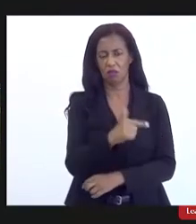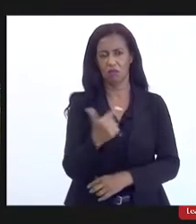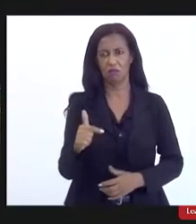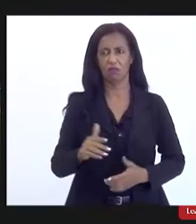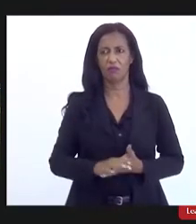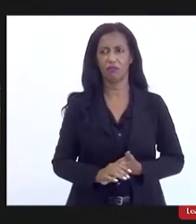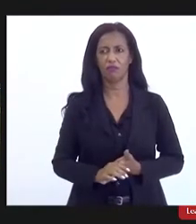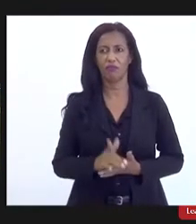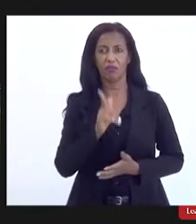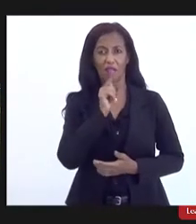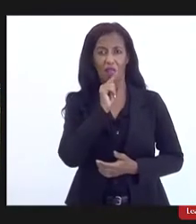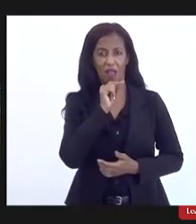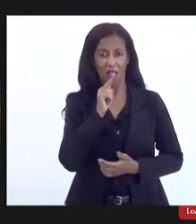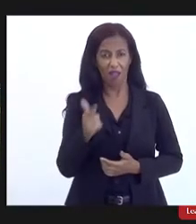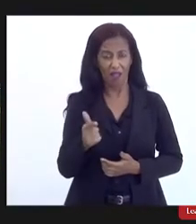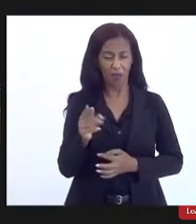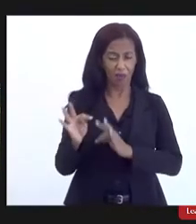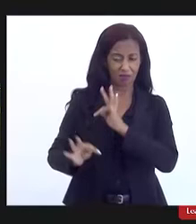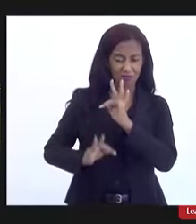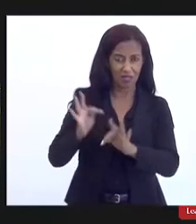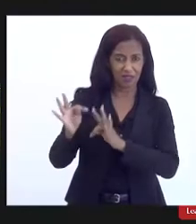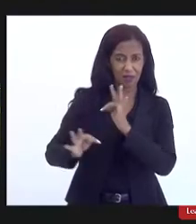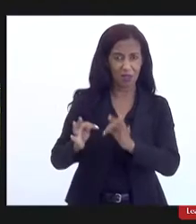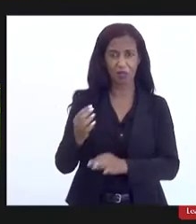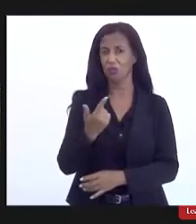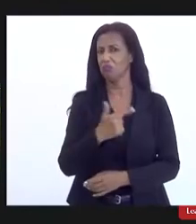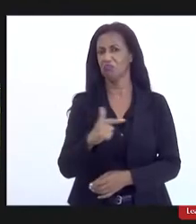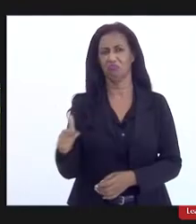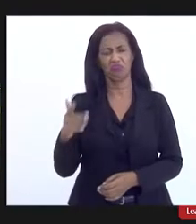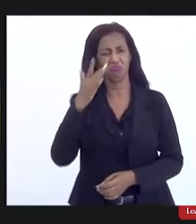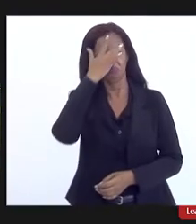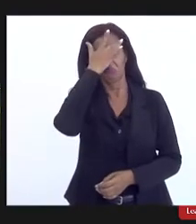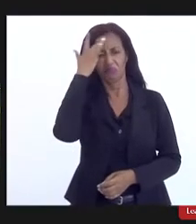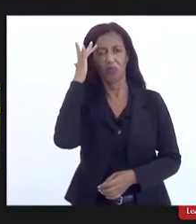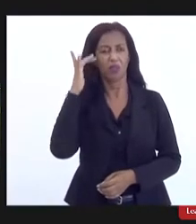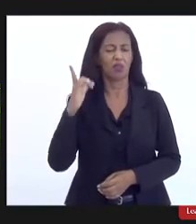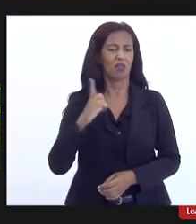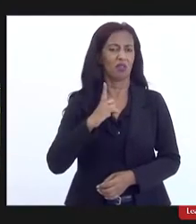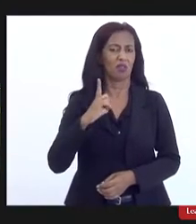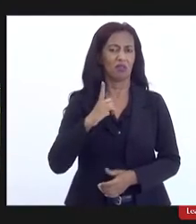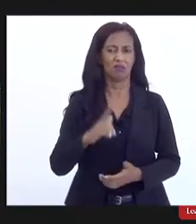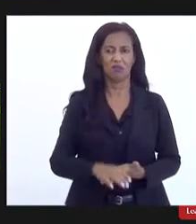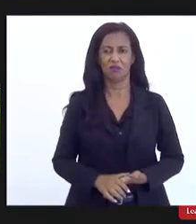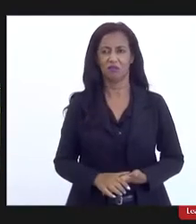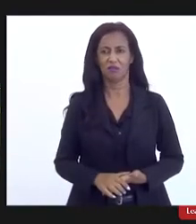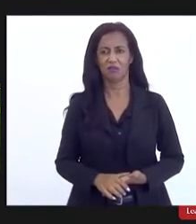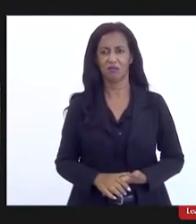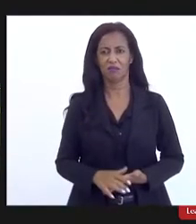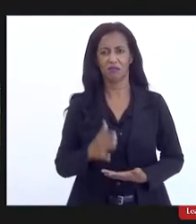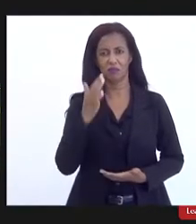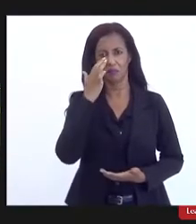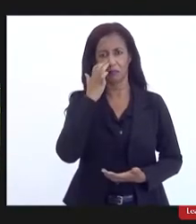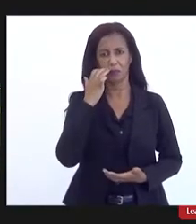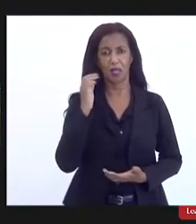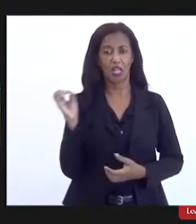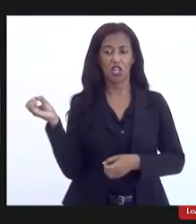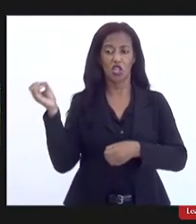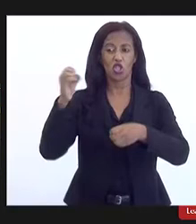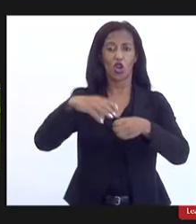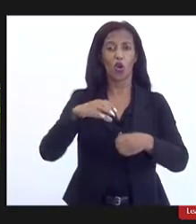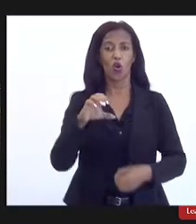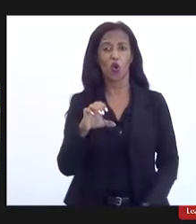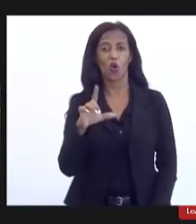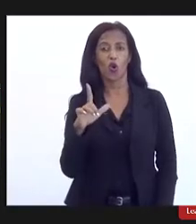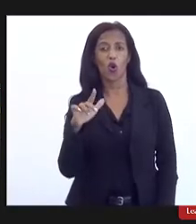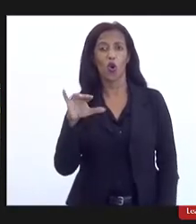a água não existe tratamento as pessoas o que o existe é eles jogarem cloro eles acham que fazer